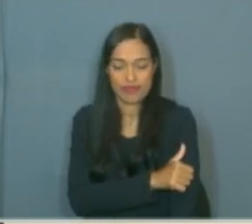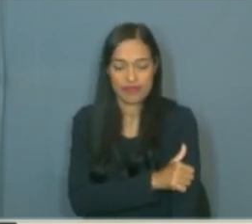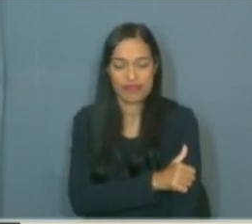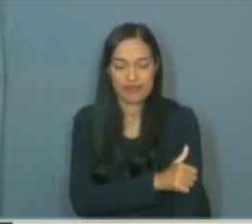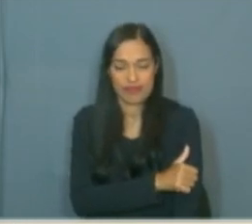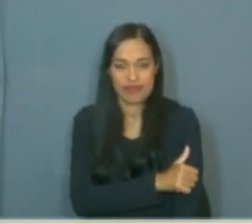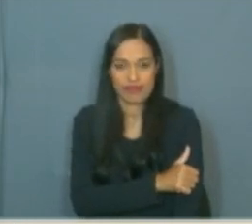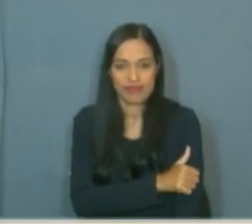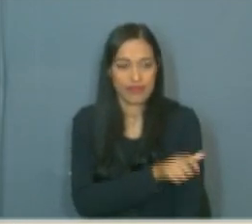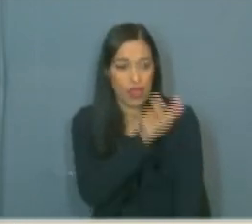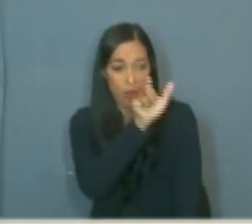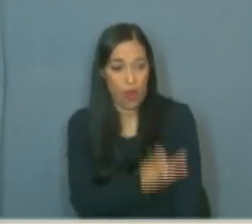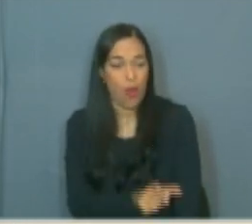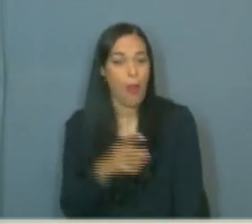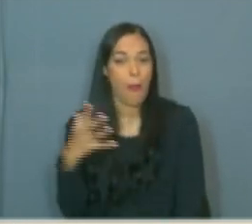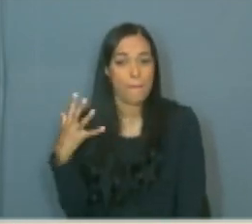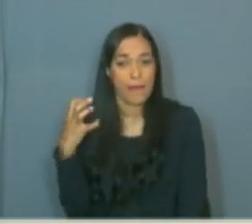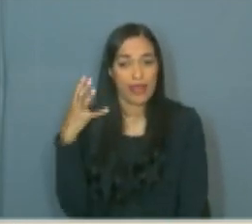crucial.